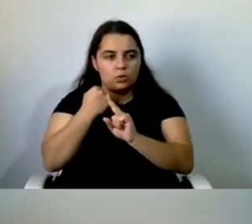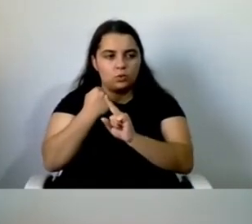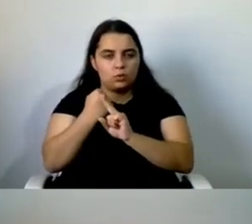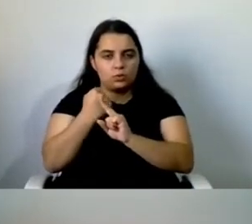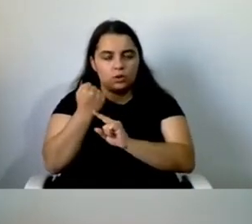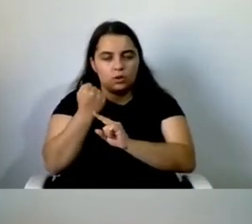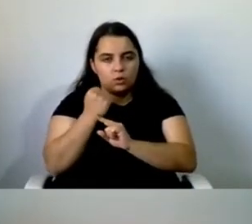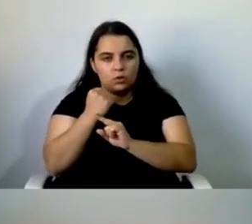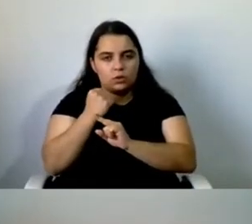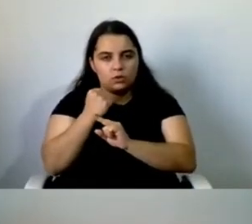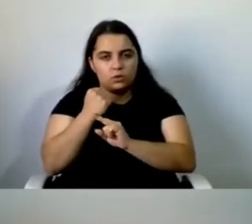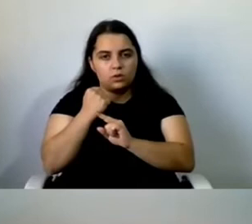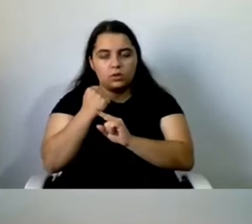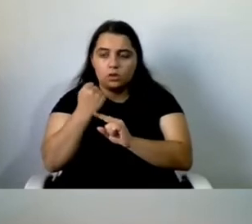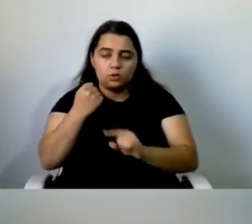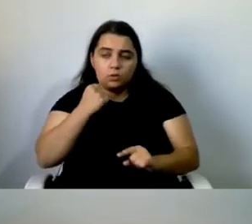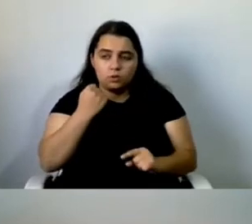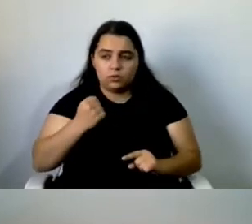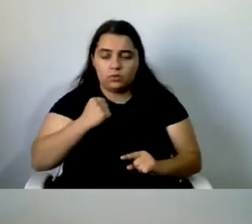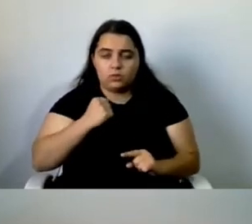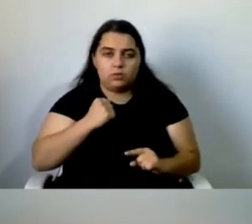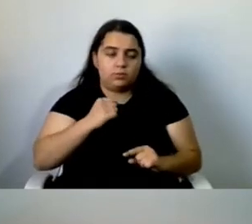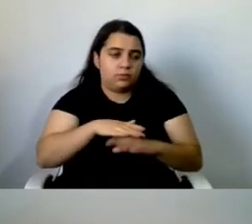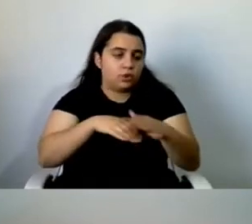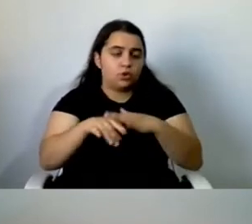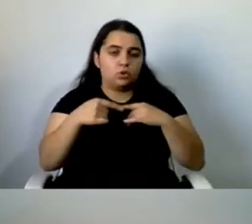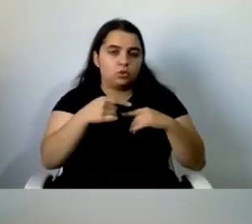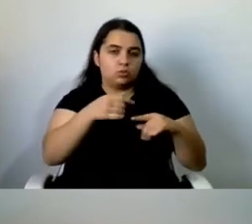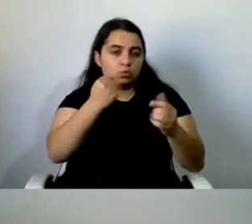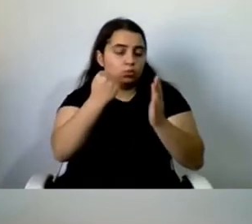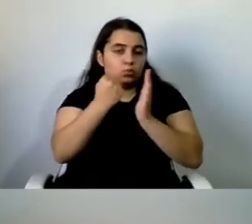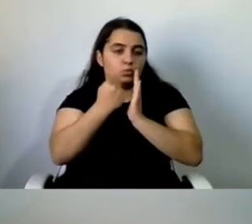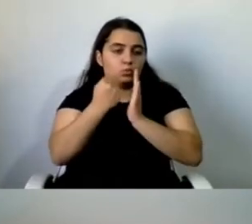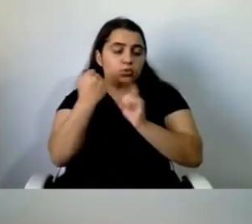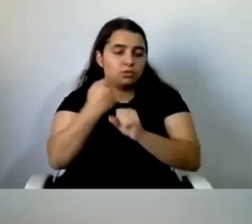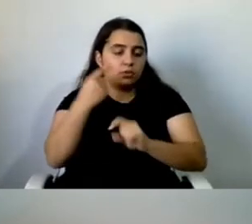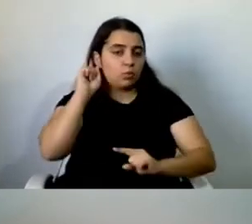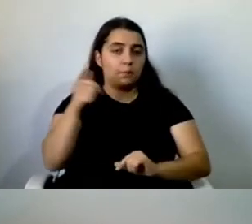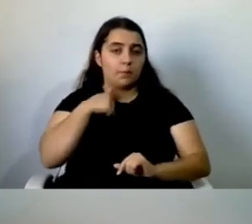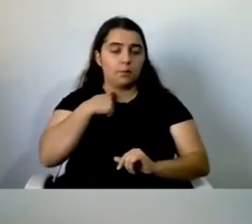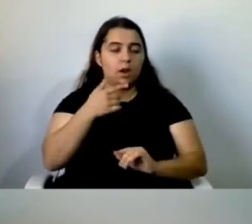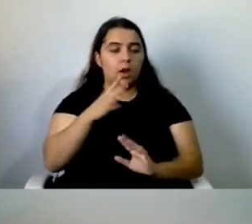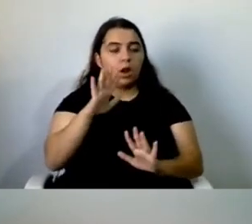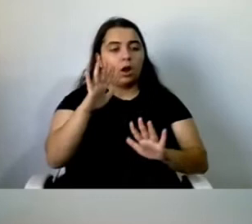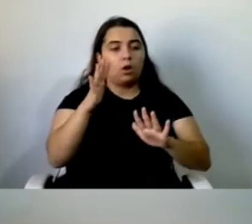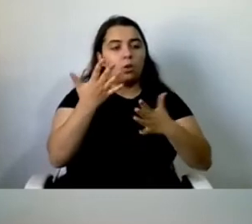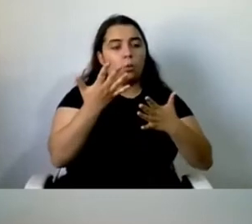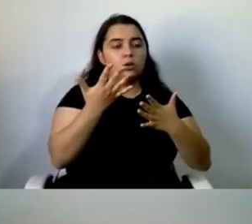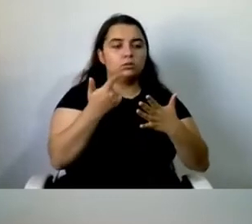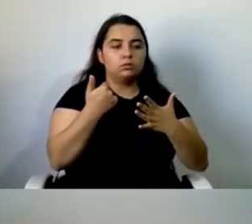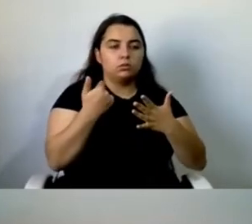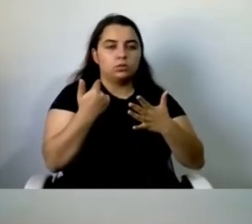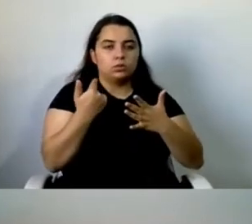eu não consigo fazer. Portanto, é um serviço que me suporte nas atividades